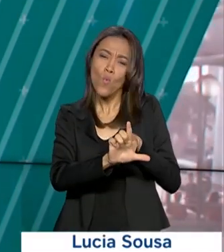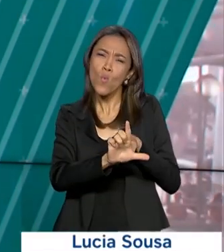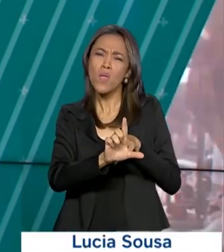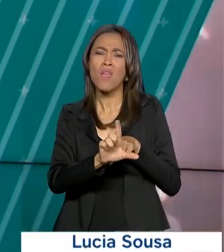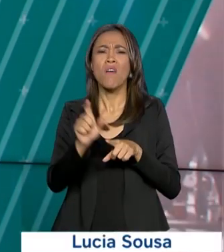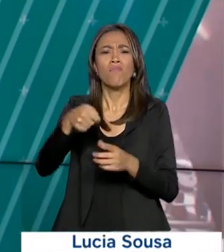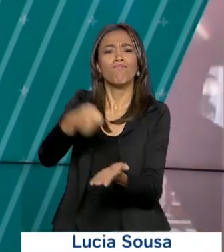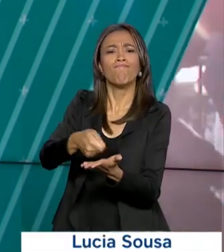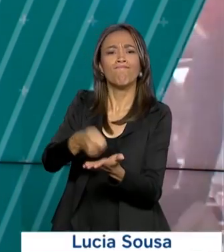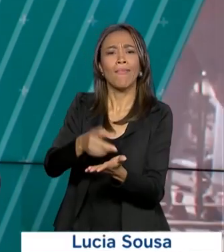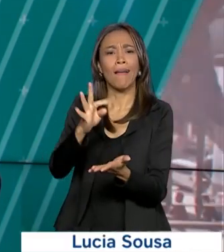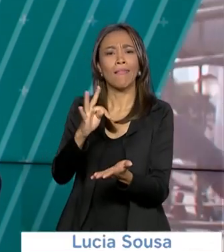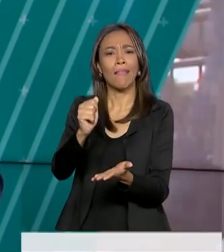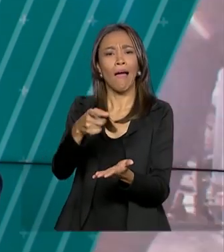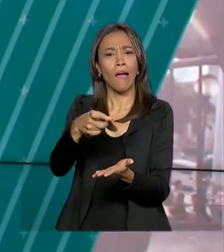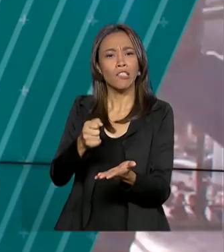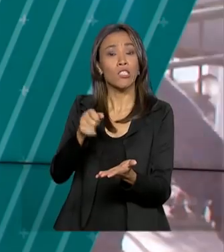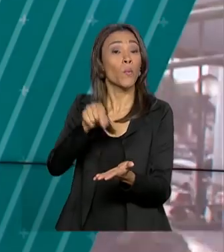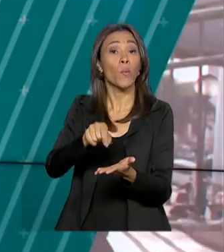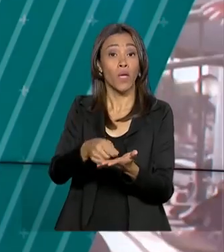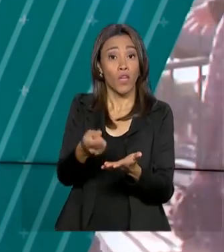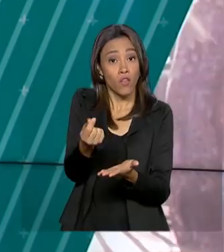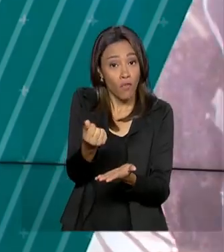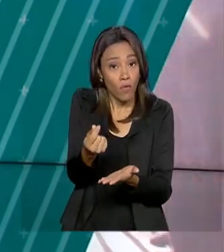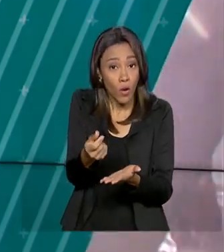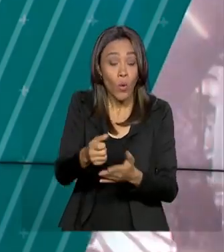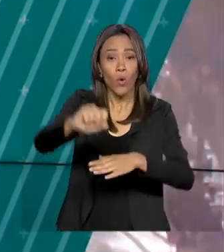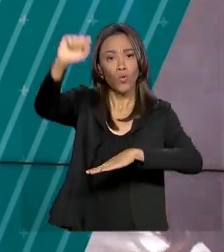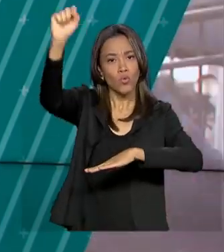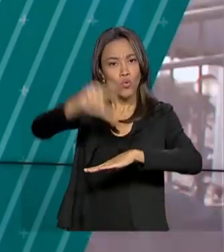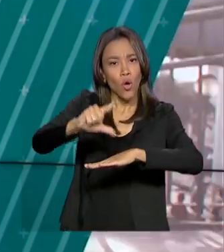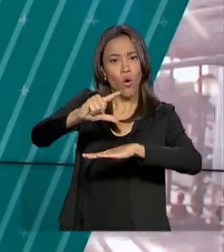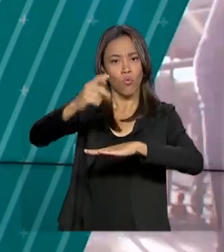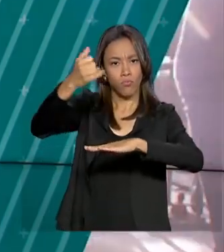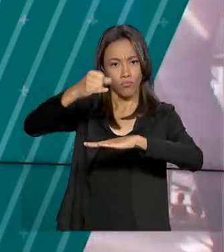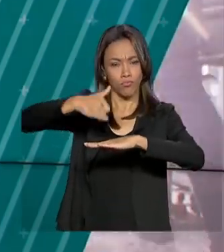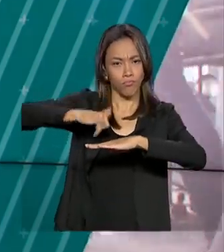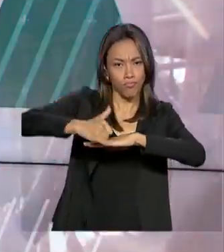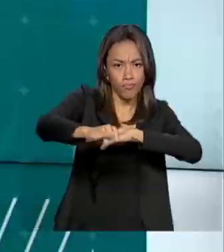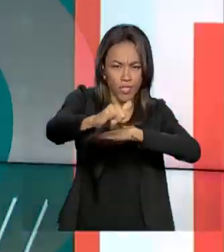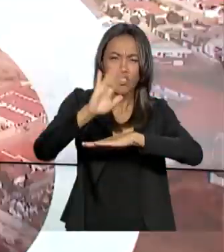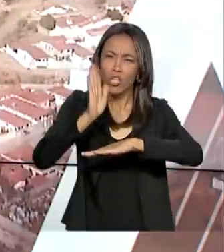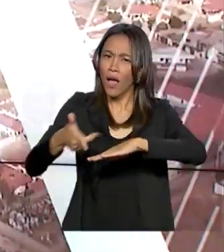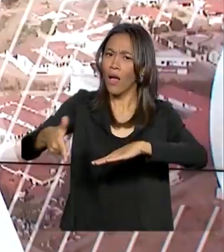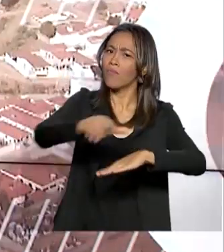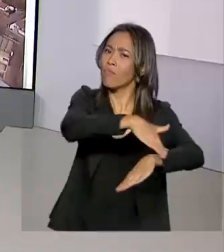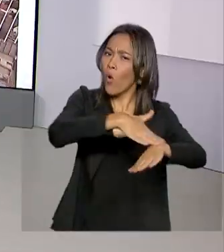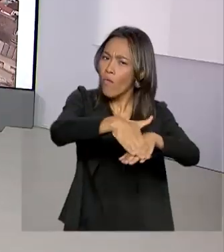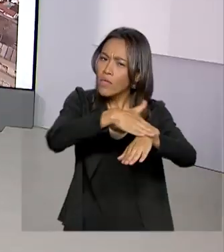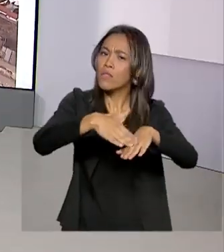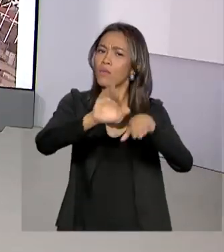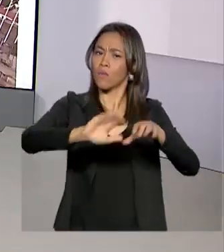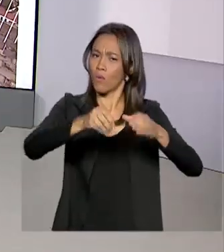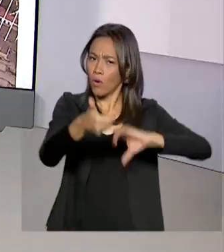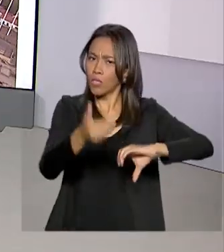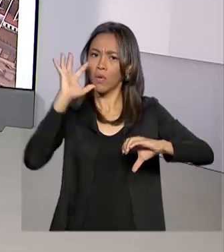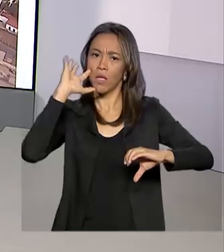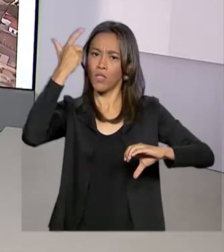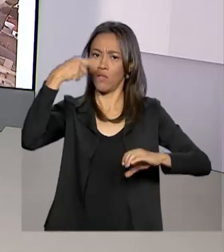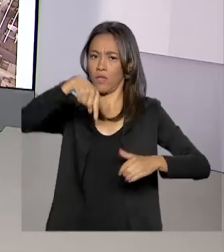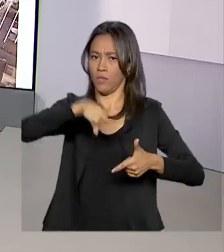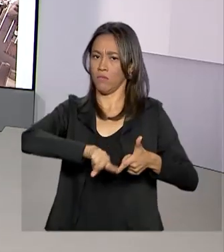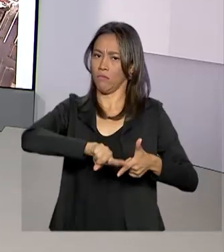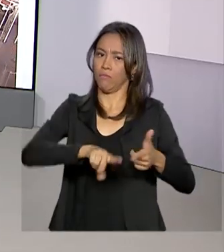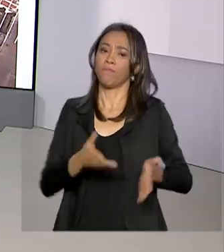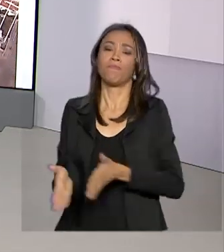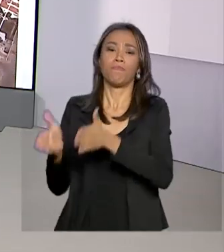de taxar a geração de energia solar no país e já está conversando com o Congresso para resolver a questão. Quem explica toda essa